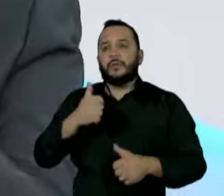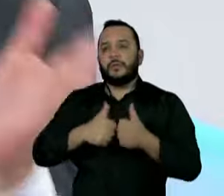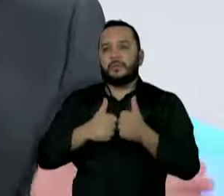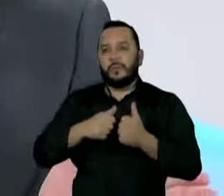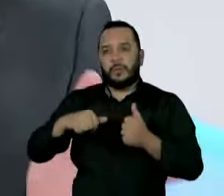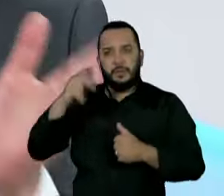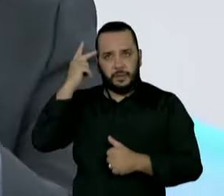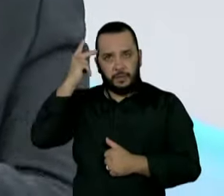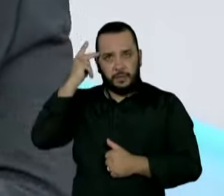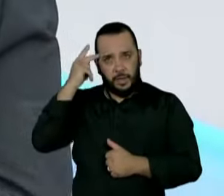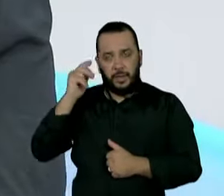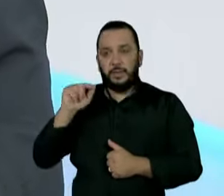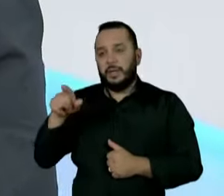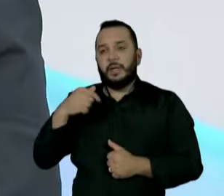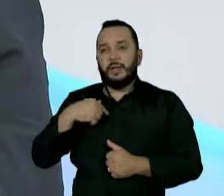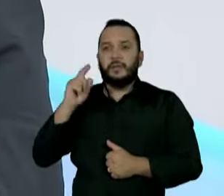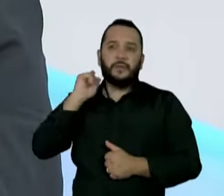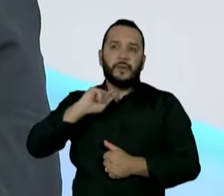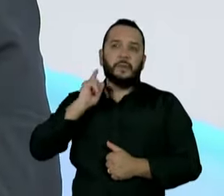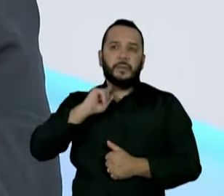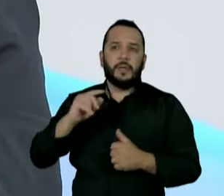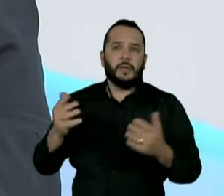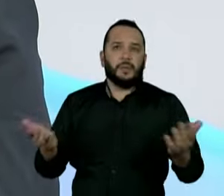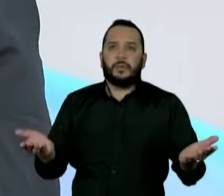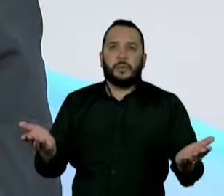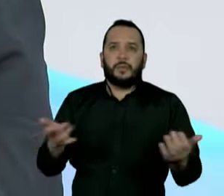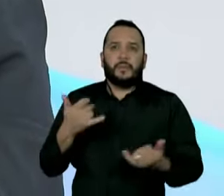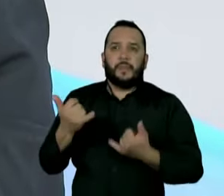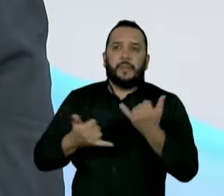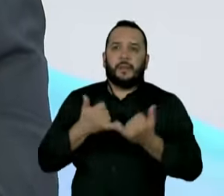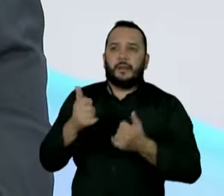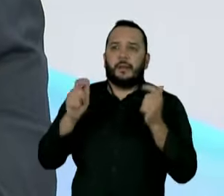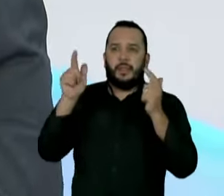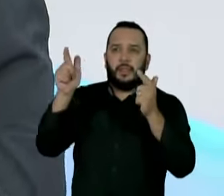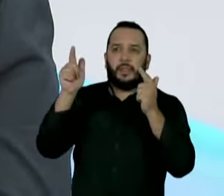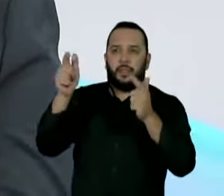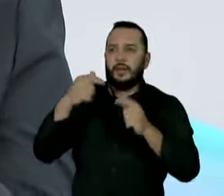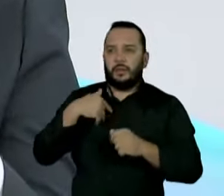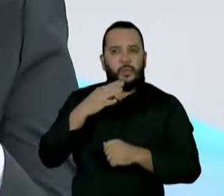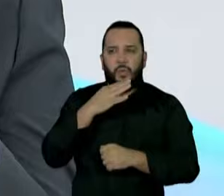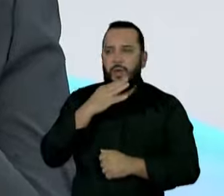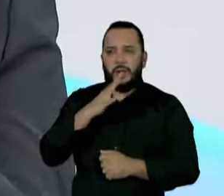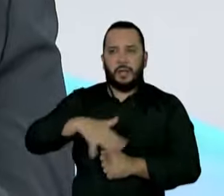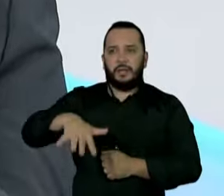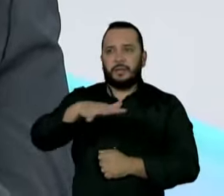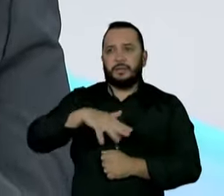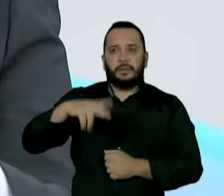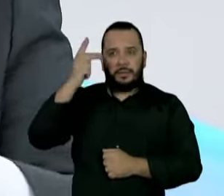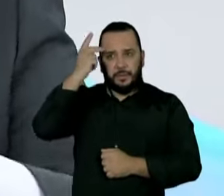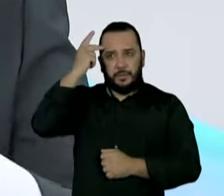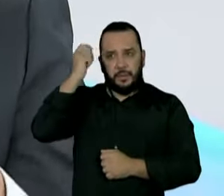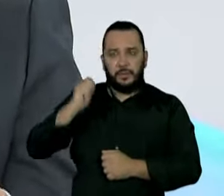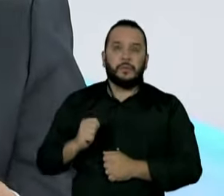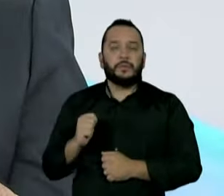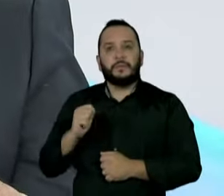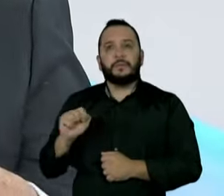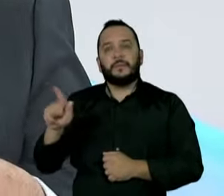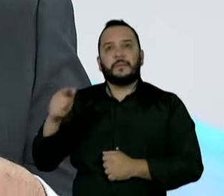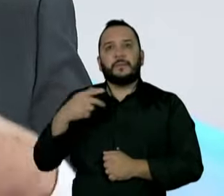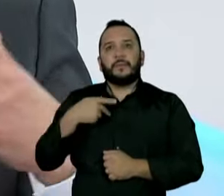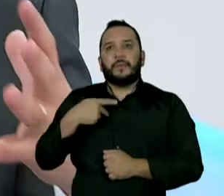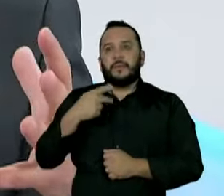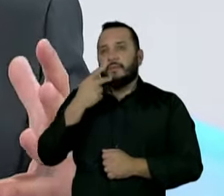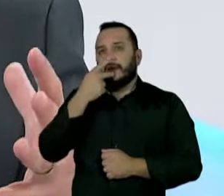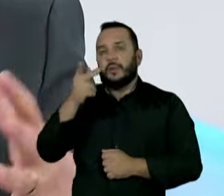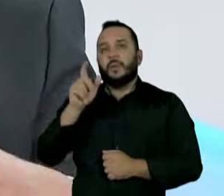torce para um, outro torce para outro, ele torce para o Flamengo. Eu brinco muito sobre a história dele não conhecer. usou aquela expressão equivocada, né?